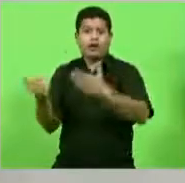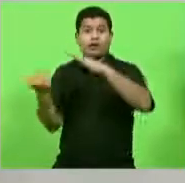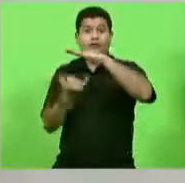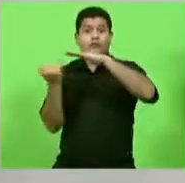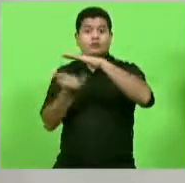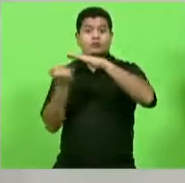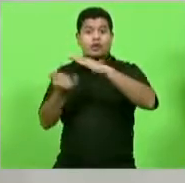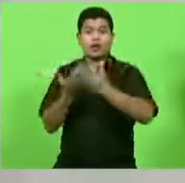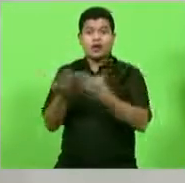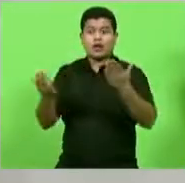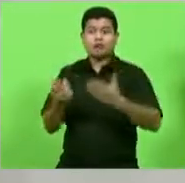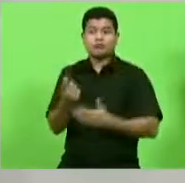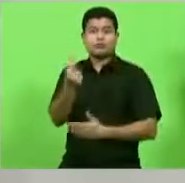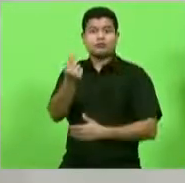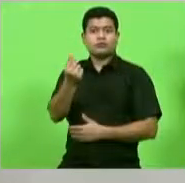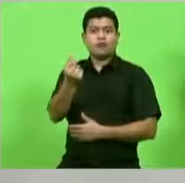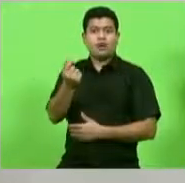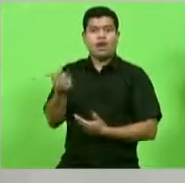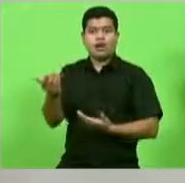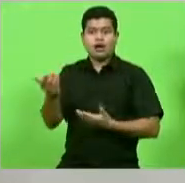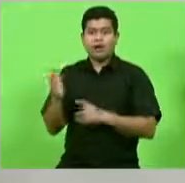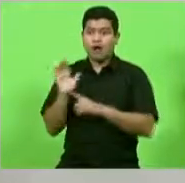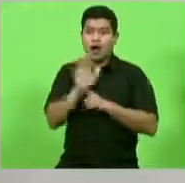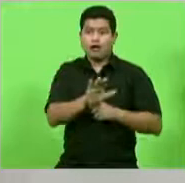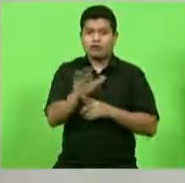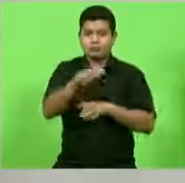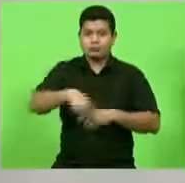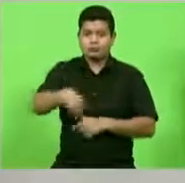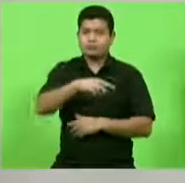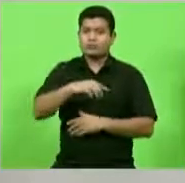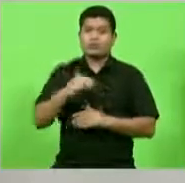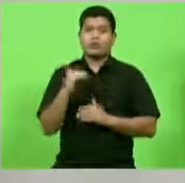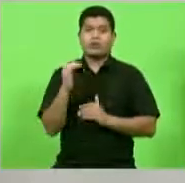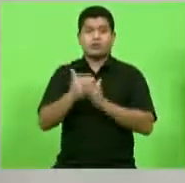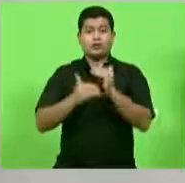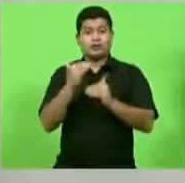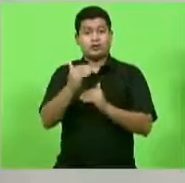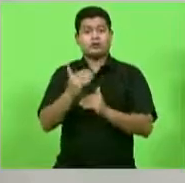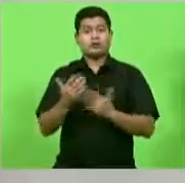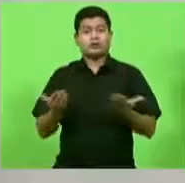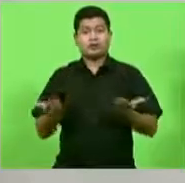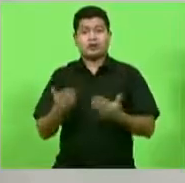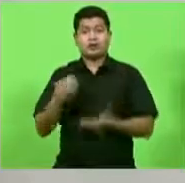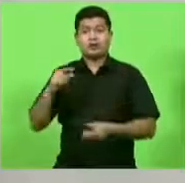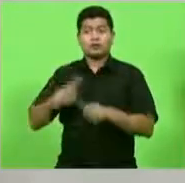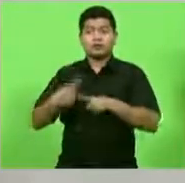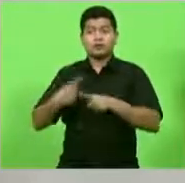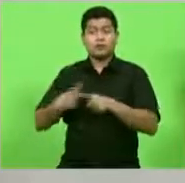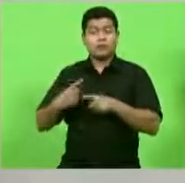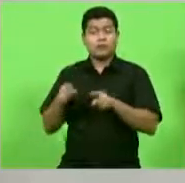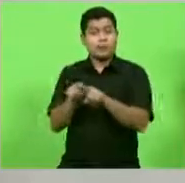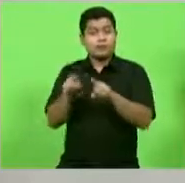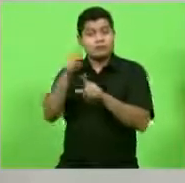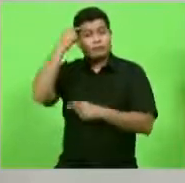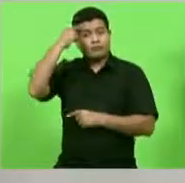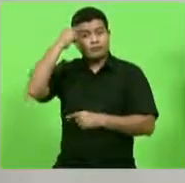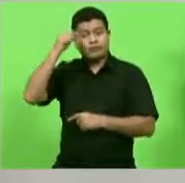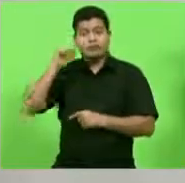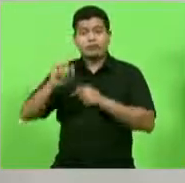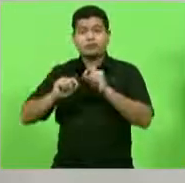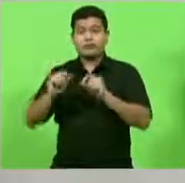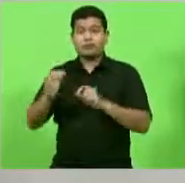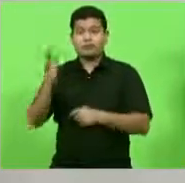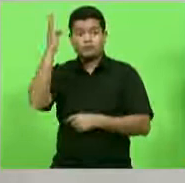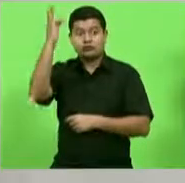que isso movimenta de dinheiro para o Estado de Santa Catarina e quanto a falta desse dinheiro vai nos fazer nos próximos anos